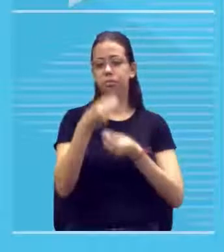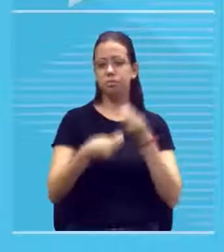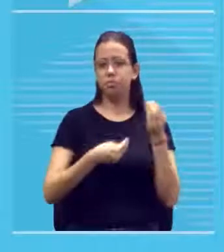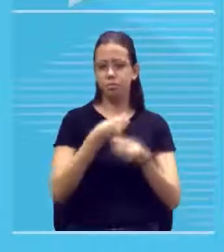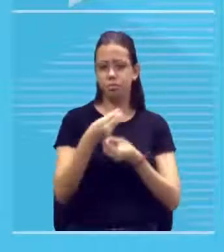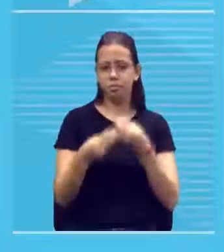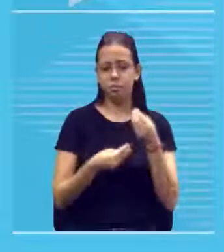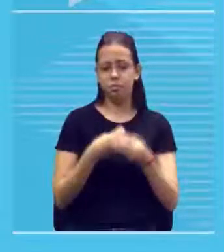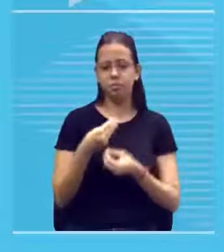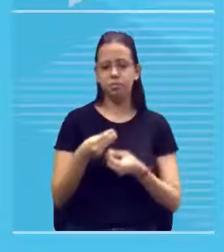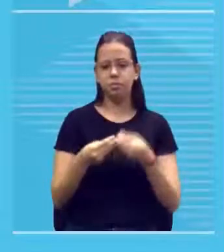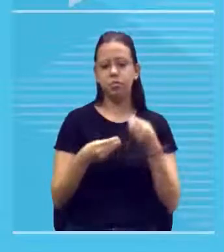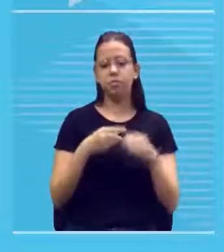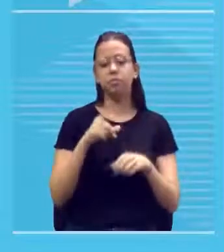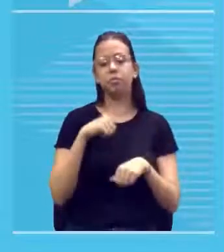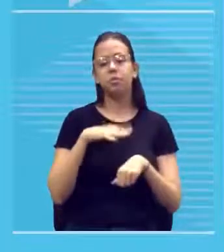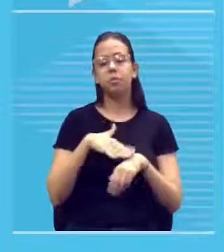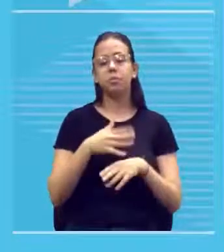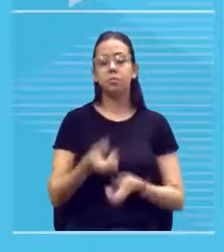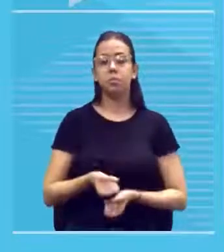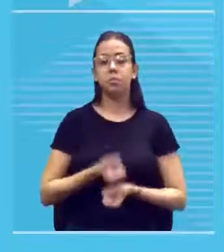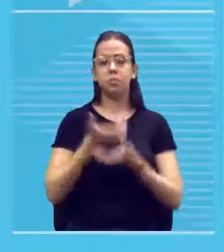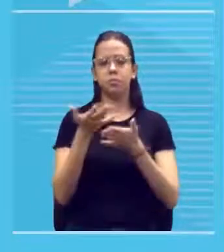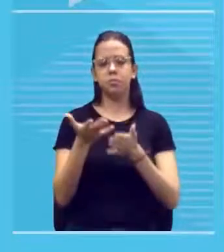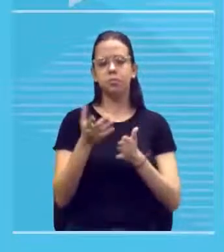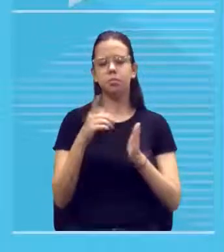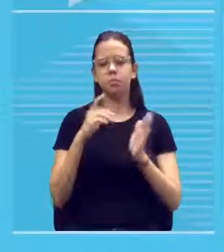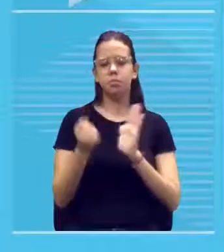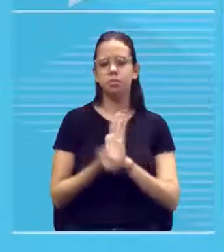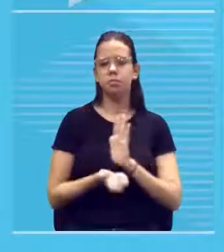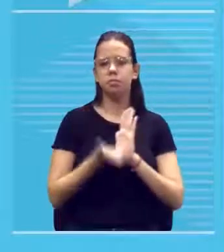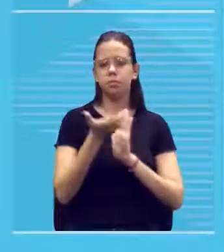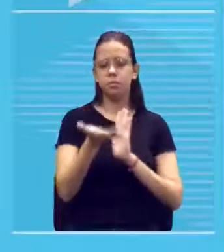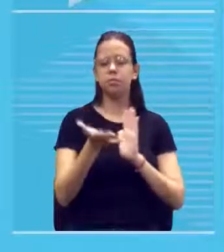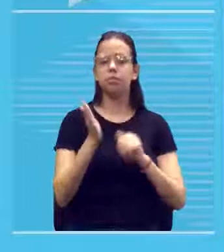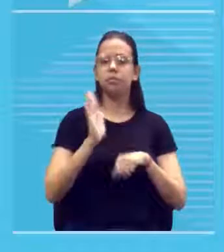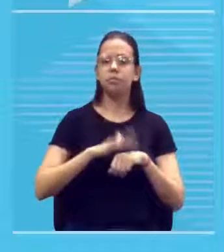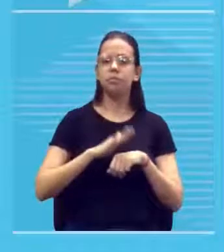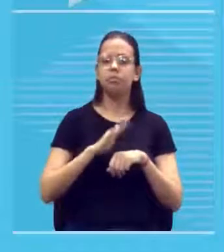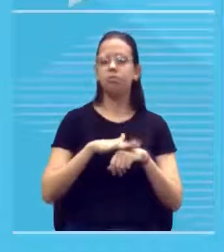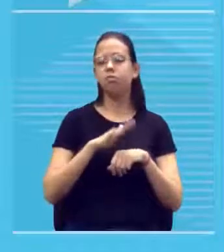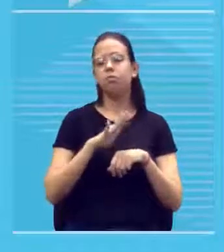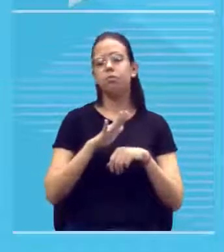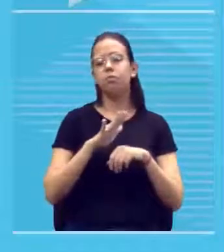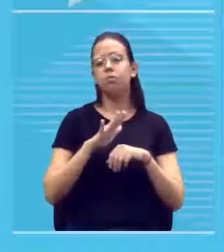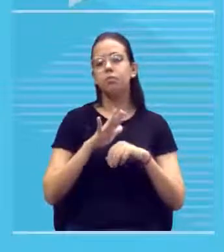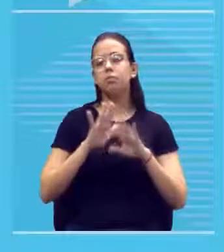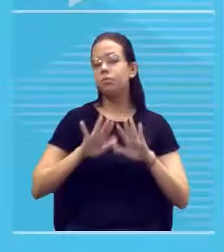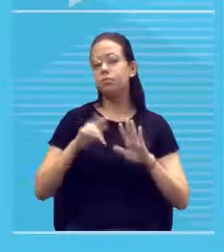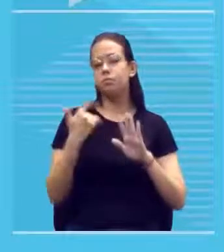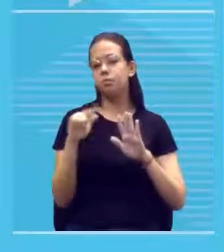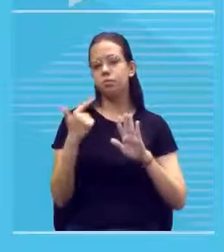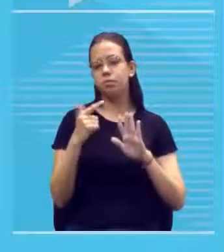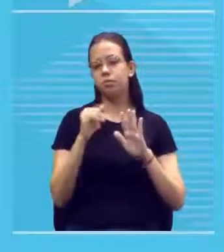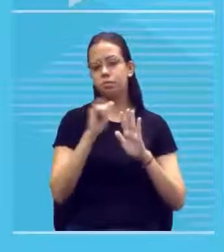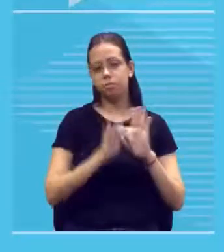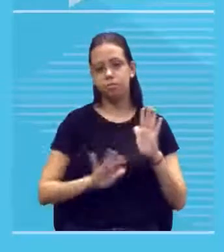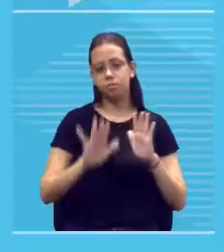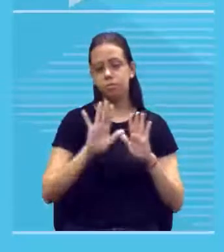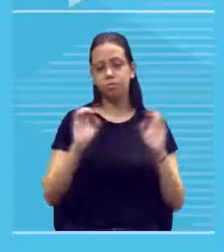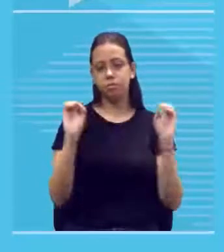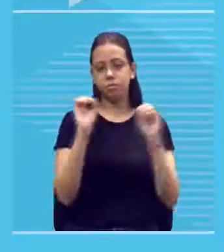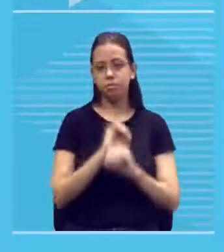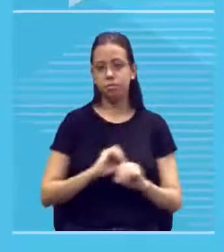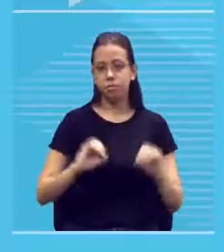elas são mais expressionistas elas são mais expressivas apesar de não ter figuração lá era desse